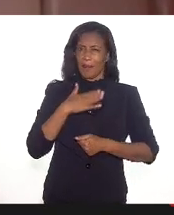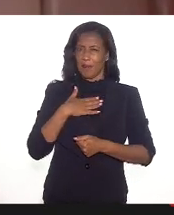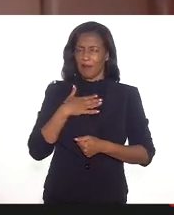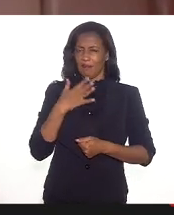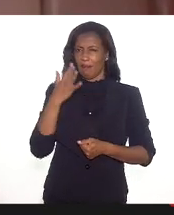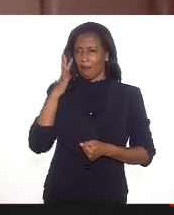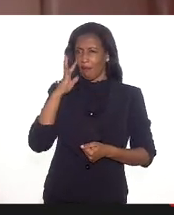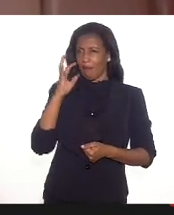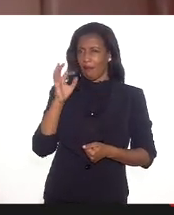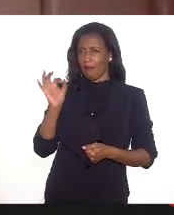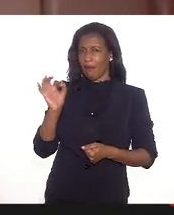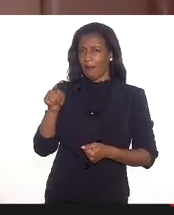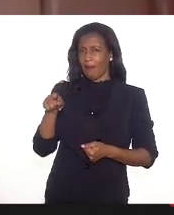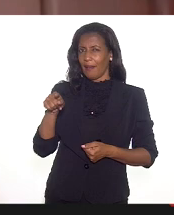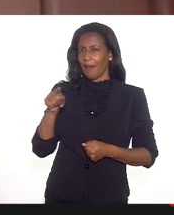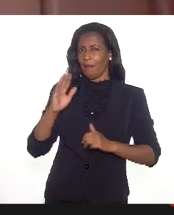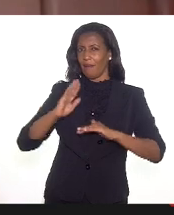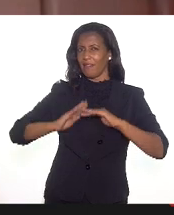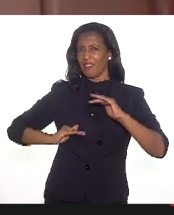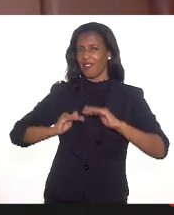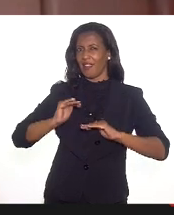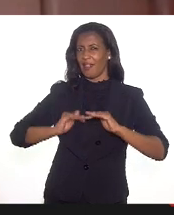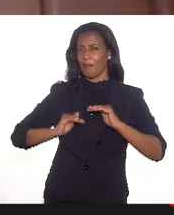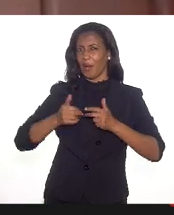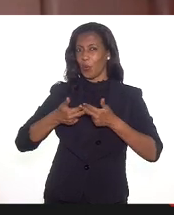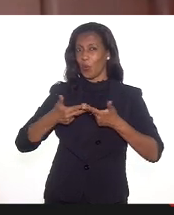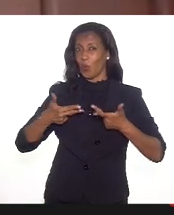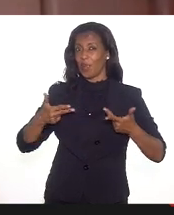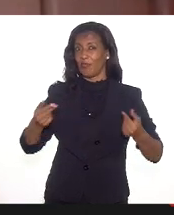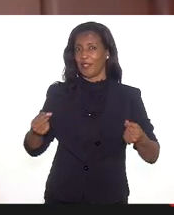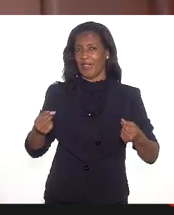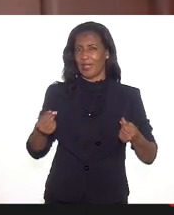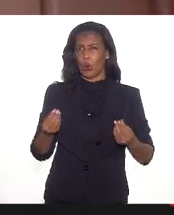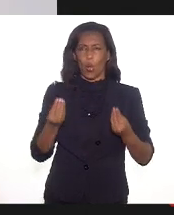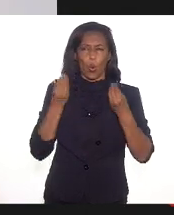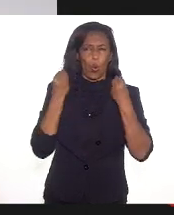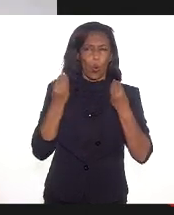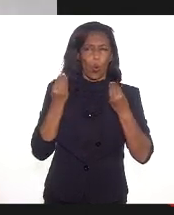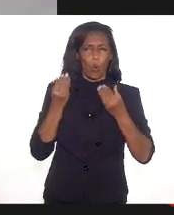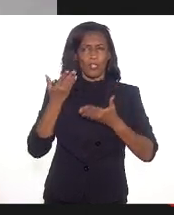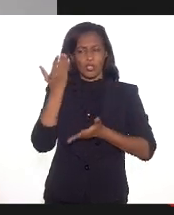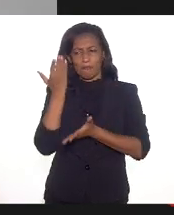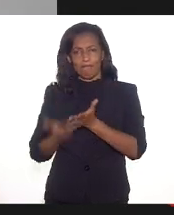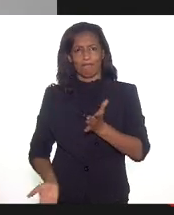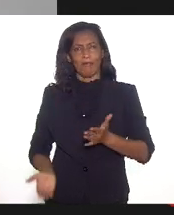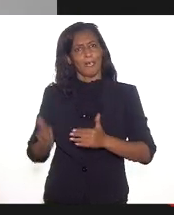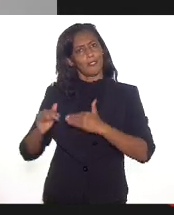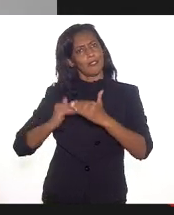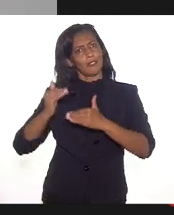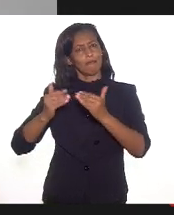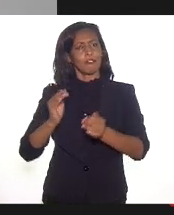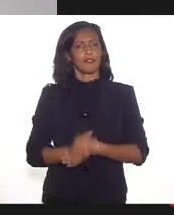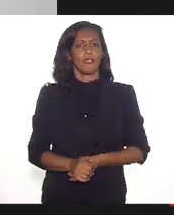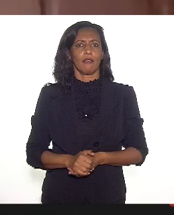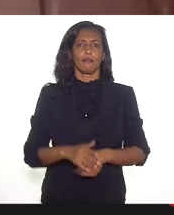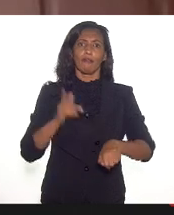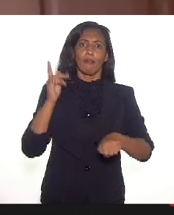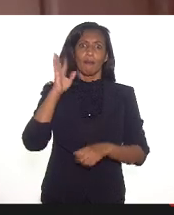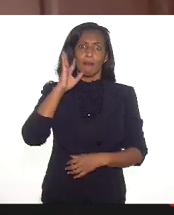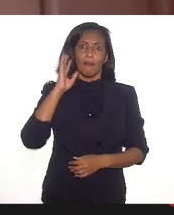fala a questão da mão de obra qualificada, o quanto a gente perde nesse processo. Ainda mais num período